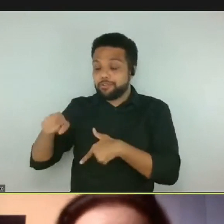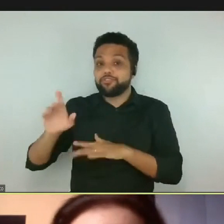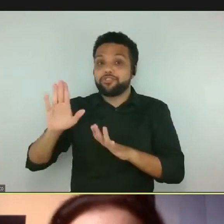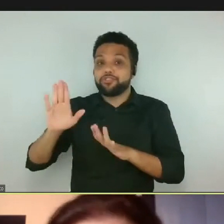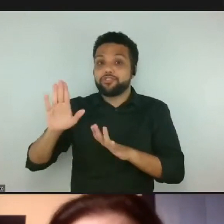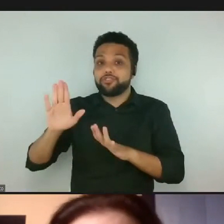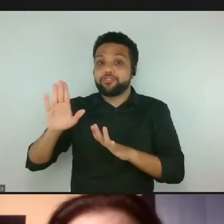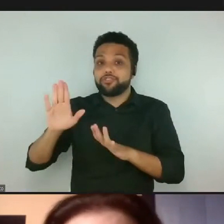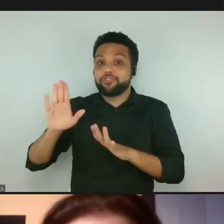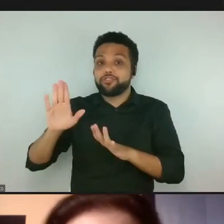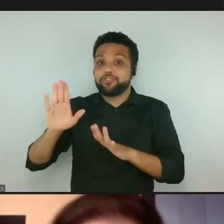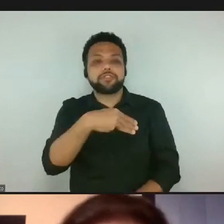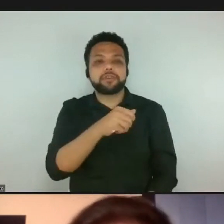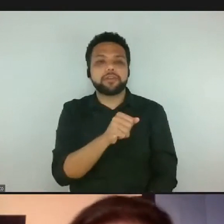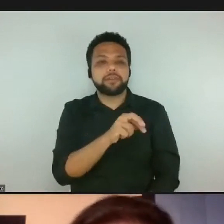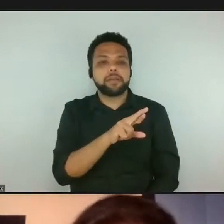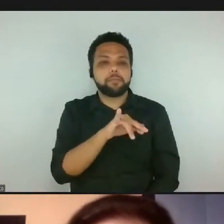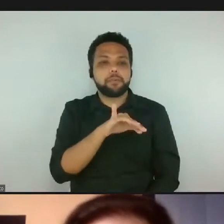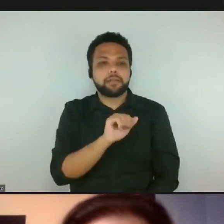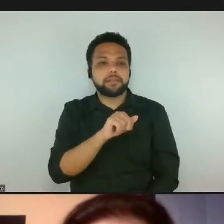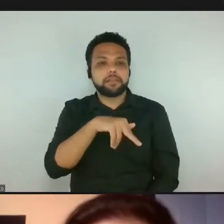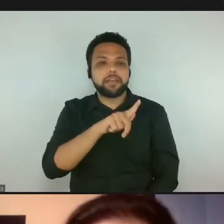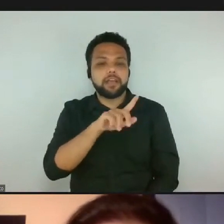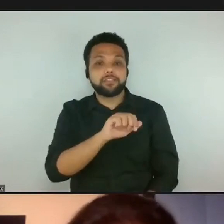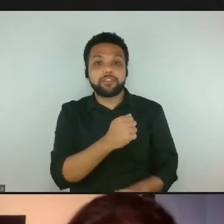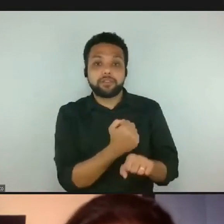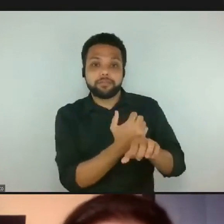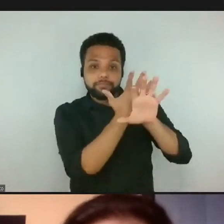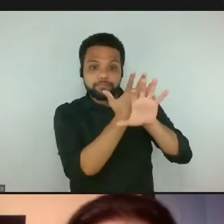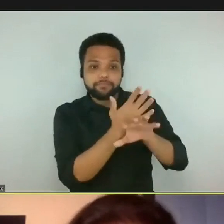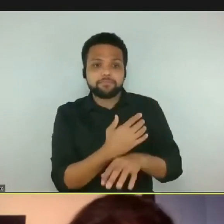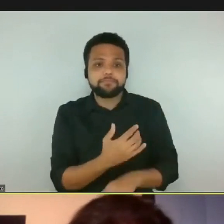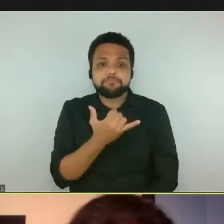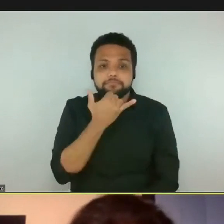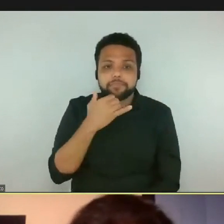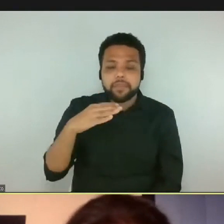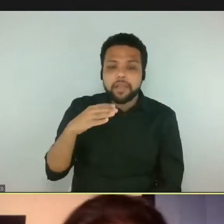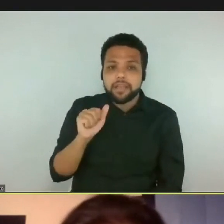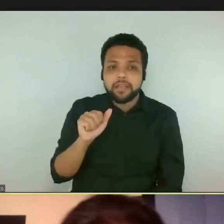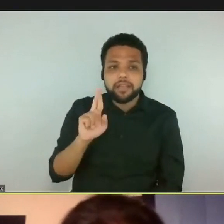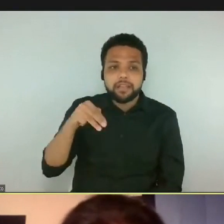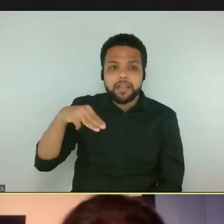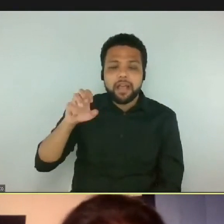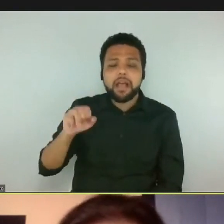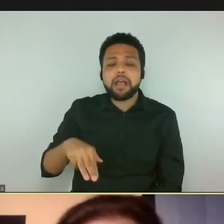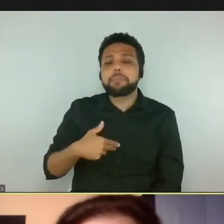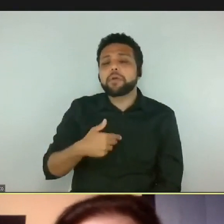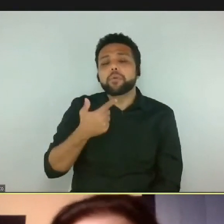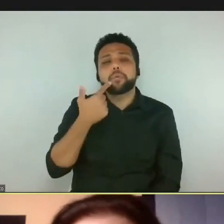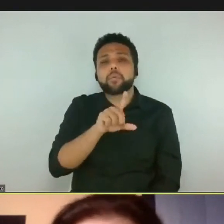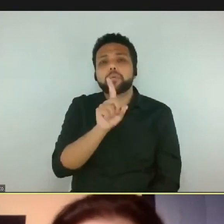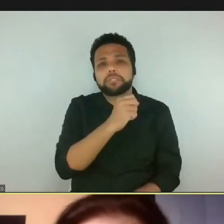e... Alguém? Pois não, você não? Carmen, não estou conseguindo abrir a câmera.